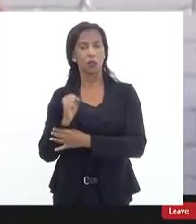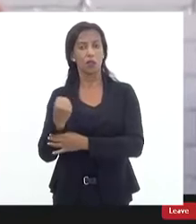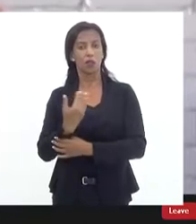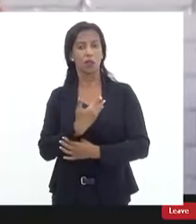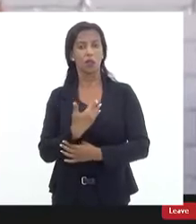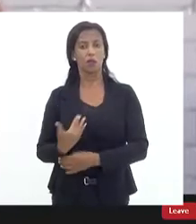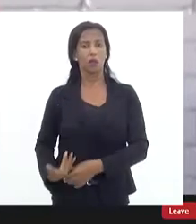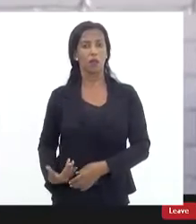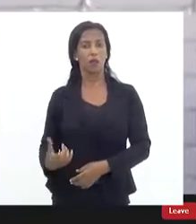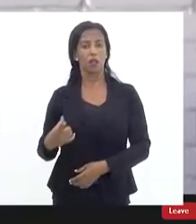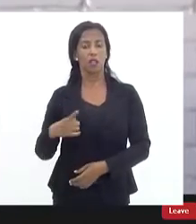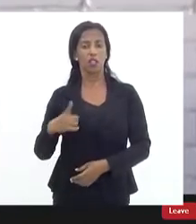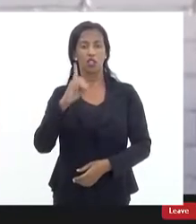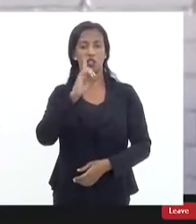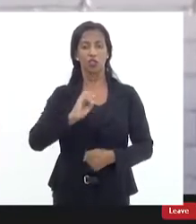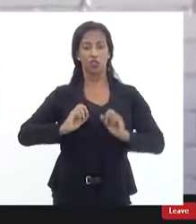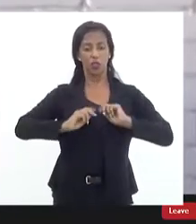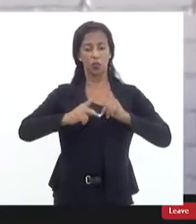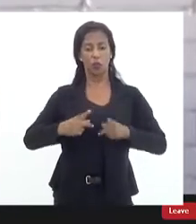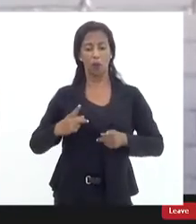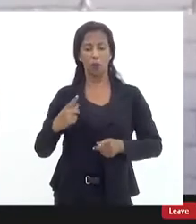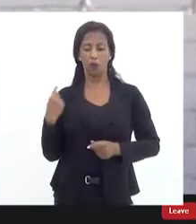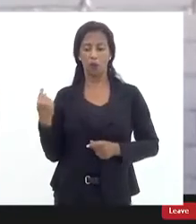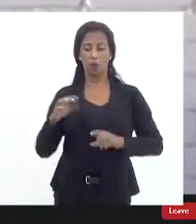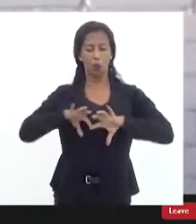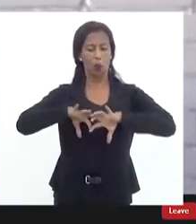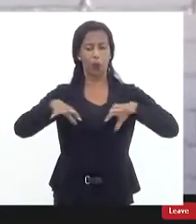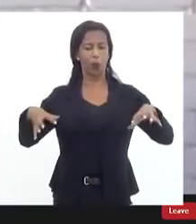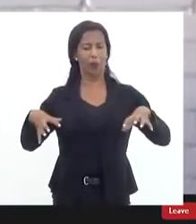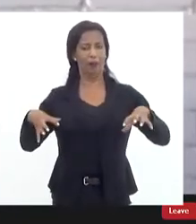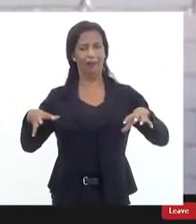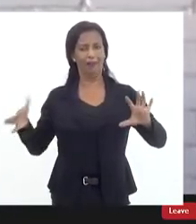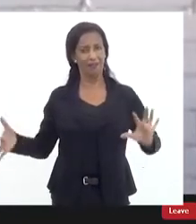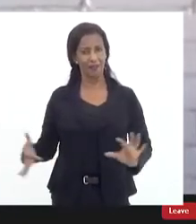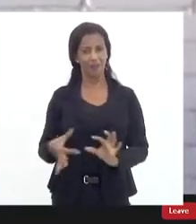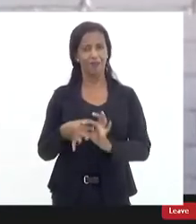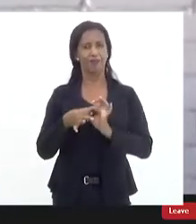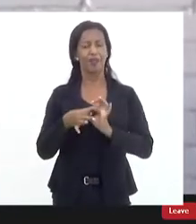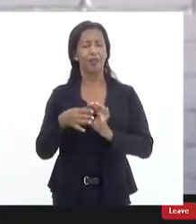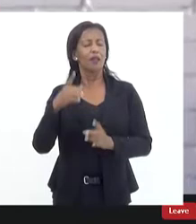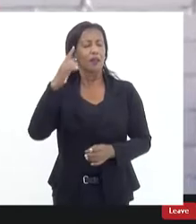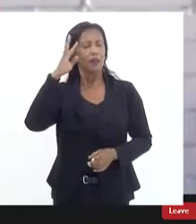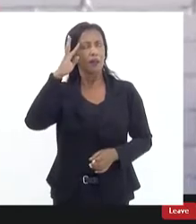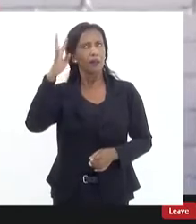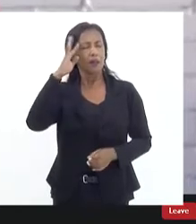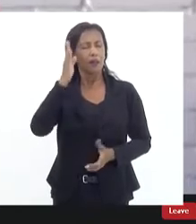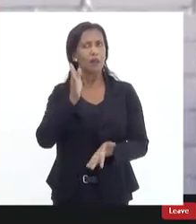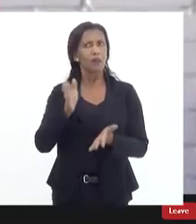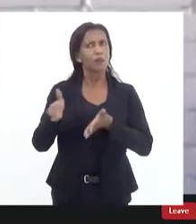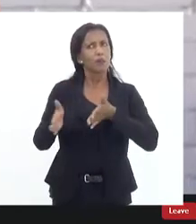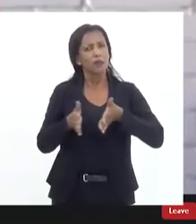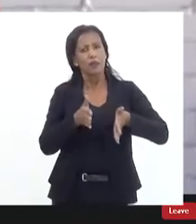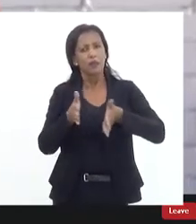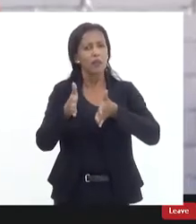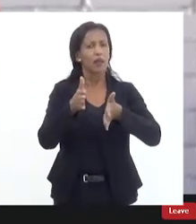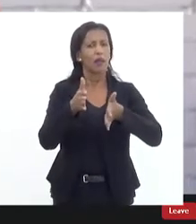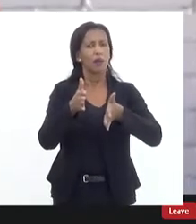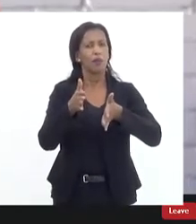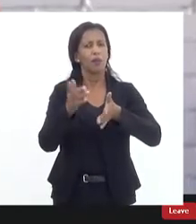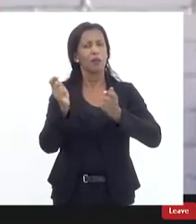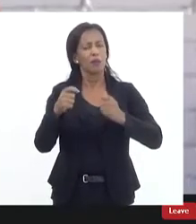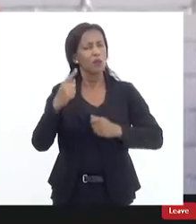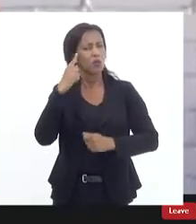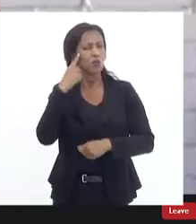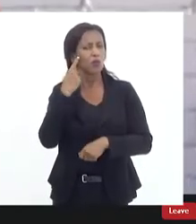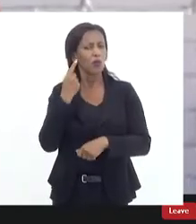um direito humano por si só então também refletir um pouco para esse caminho acredito que contribua